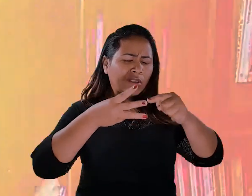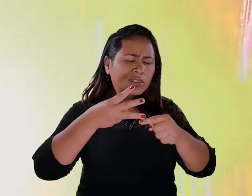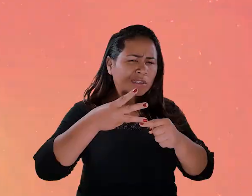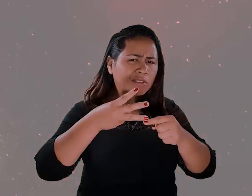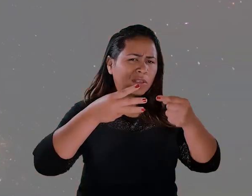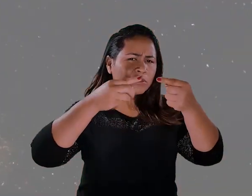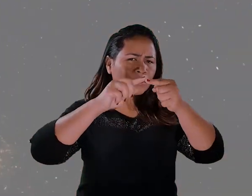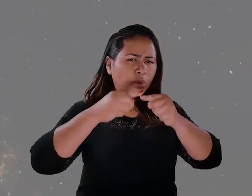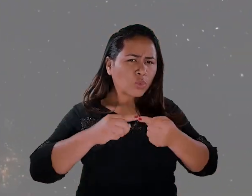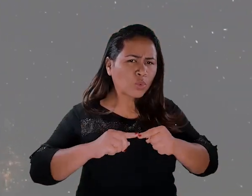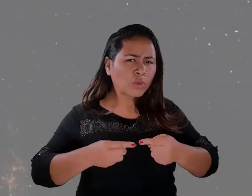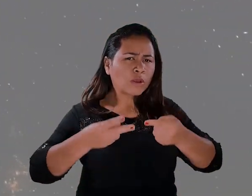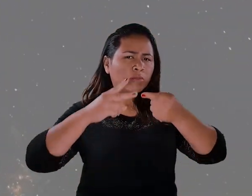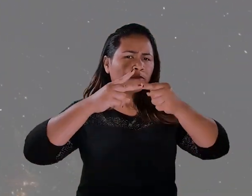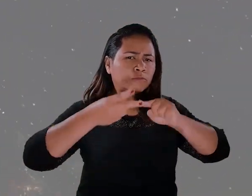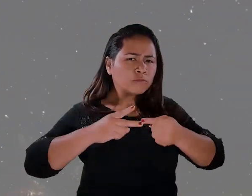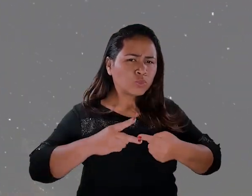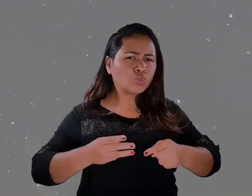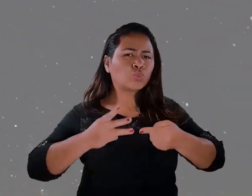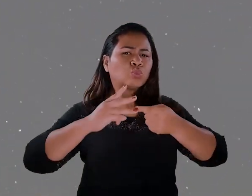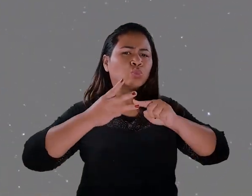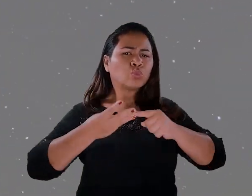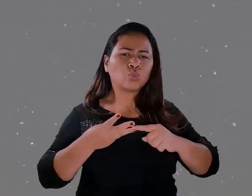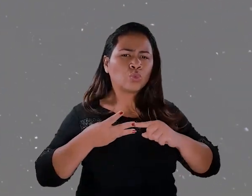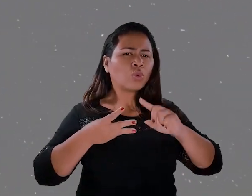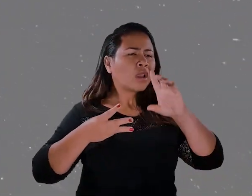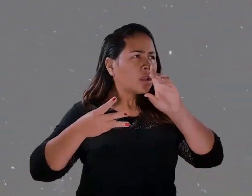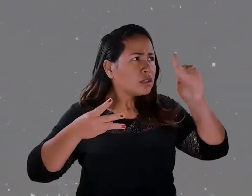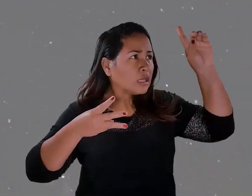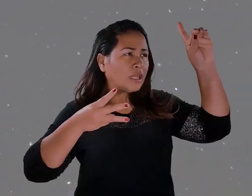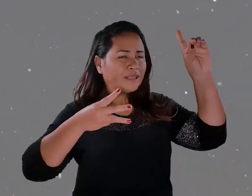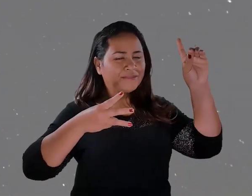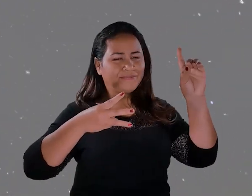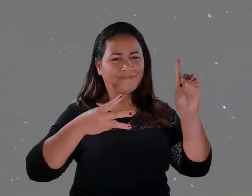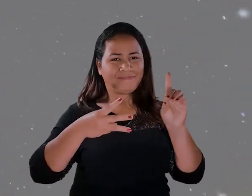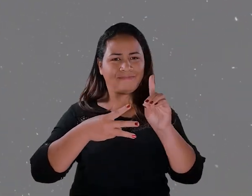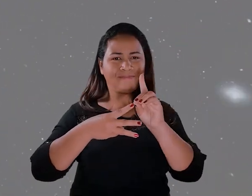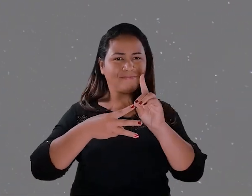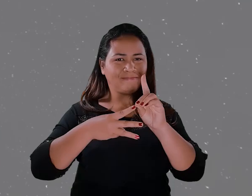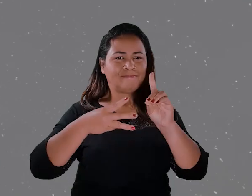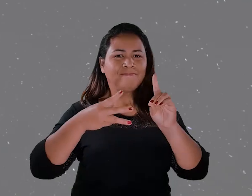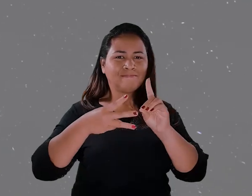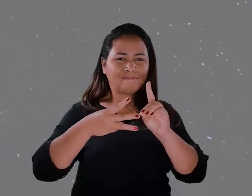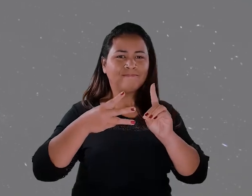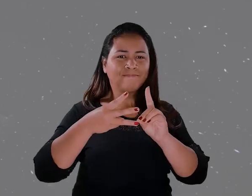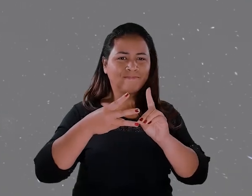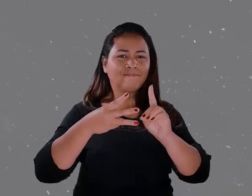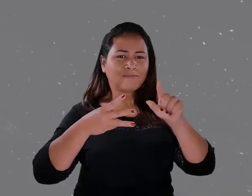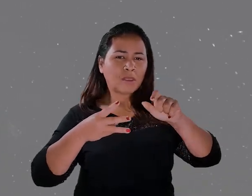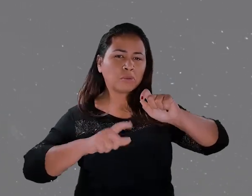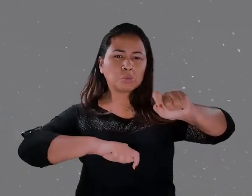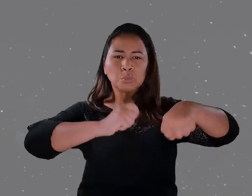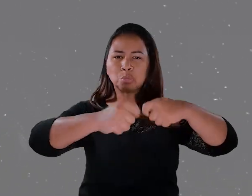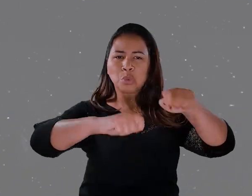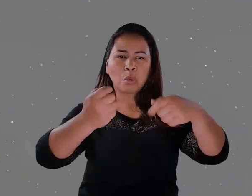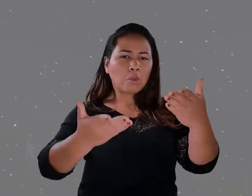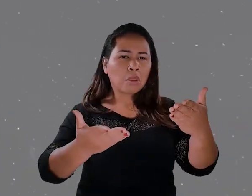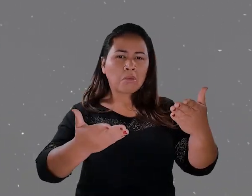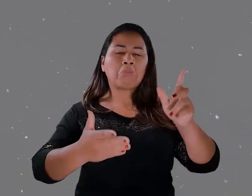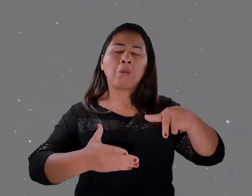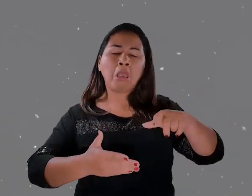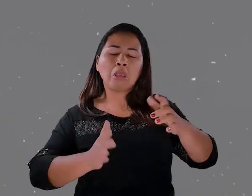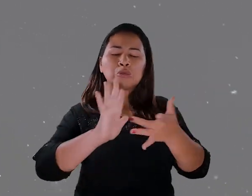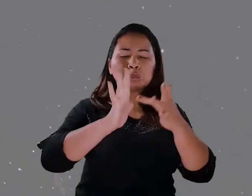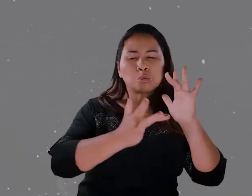cósmica. A mente cósmica é Deus. É o universo. É o vácuo quântico. É Buda. É